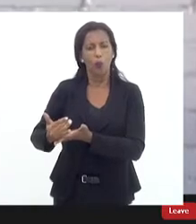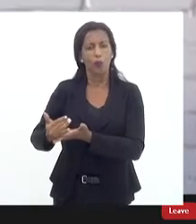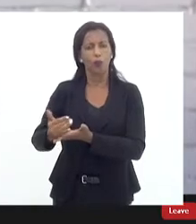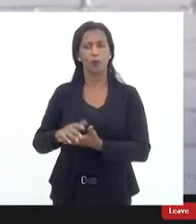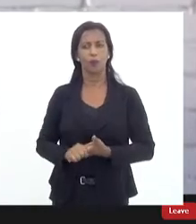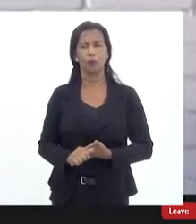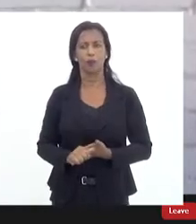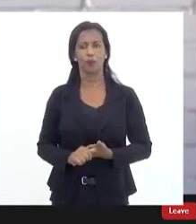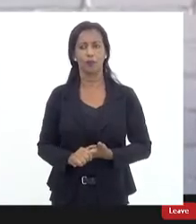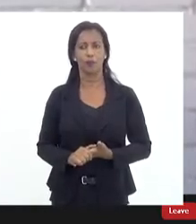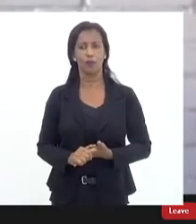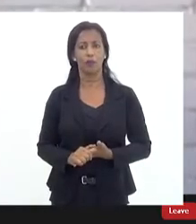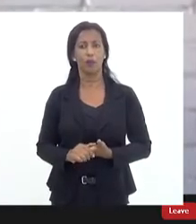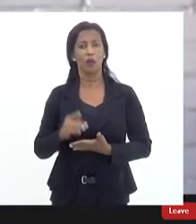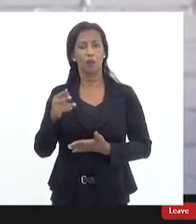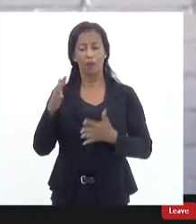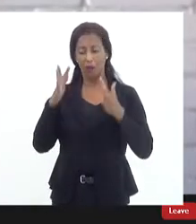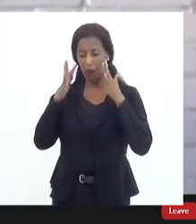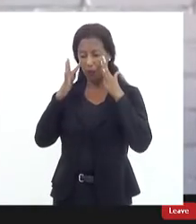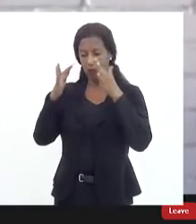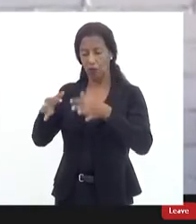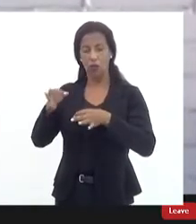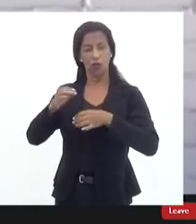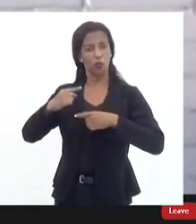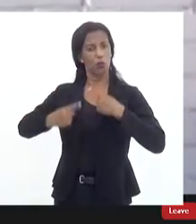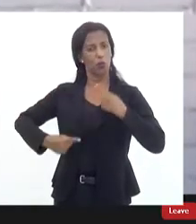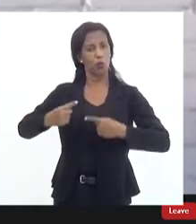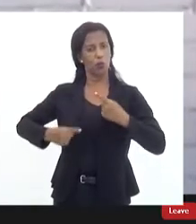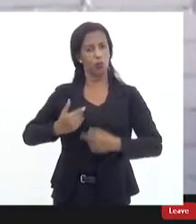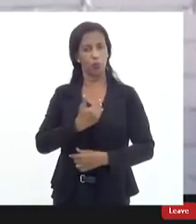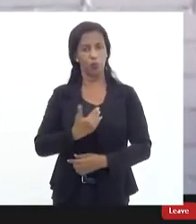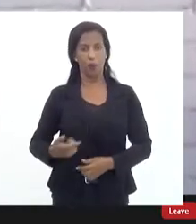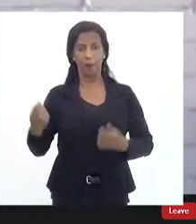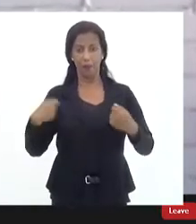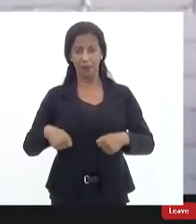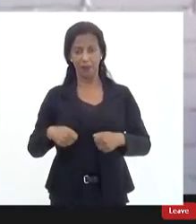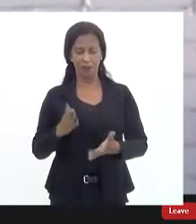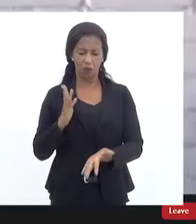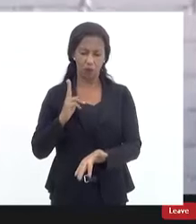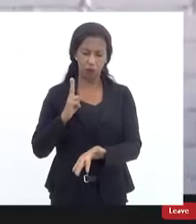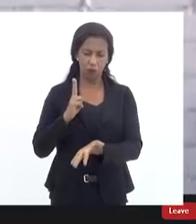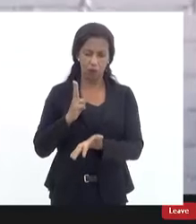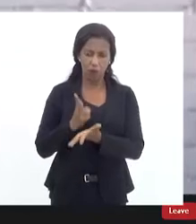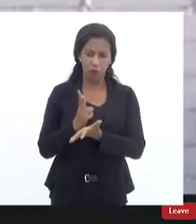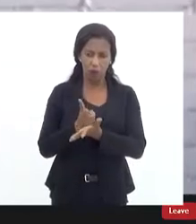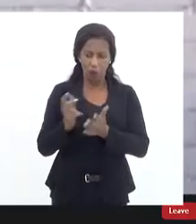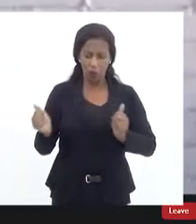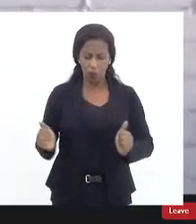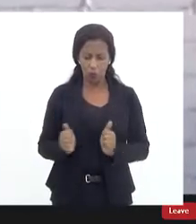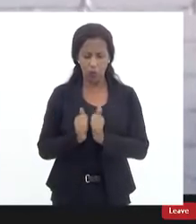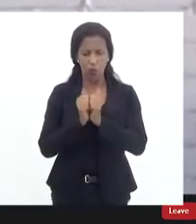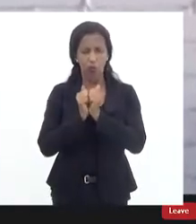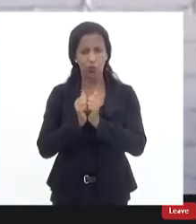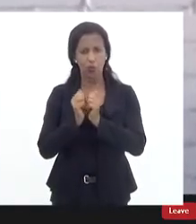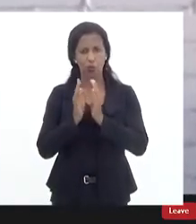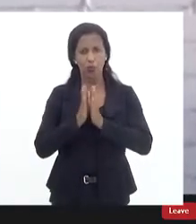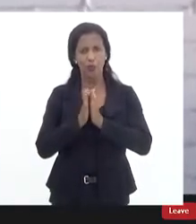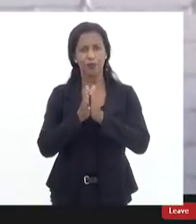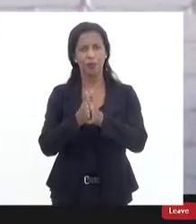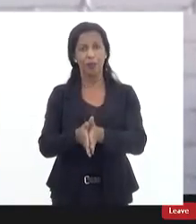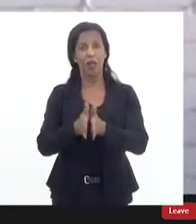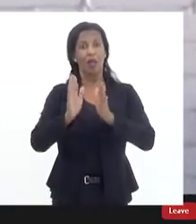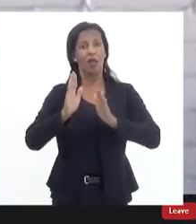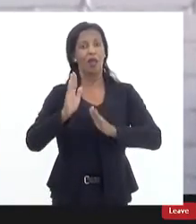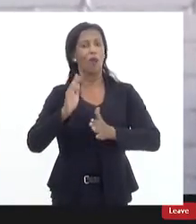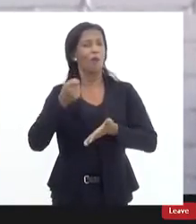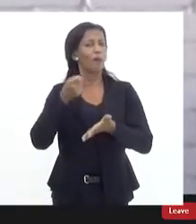da formulação da política pública deveriam caminhar juntos muitas vezes quando a gente fala do que seria a garantia do direito